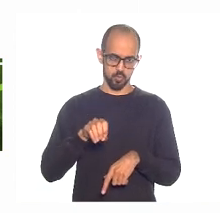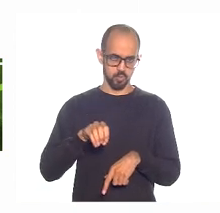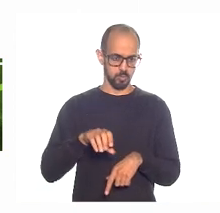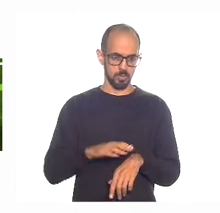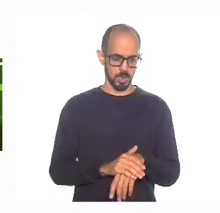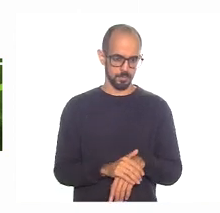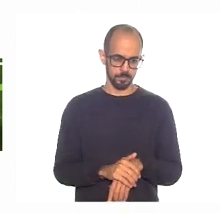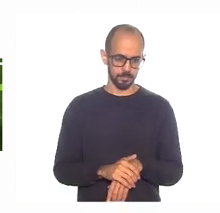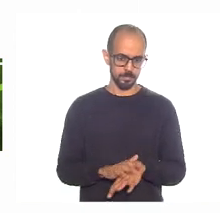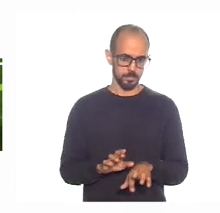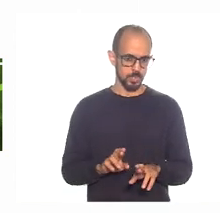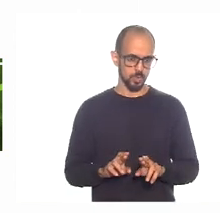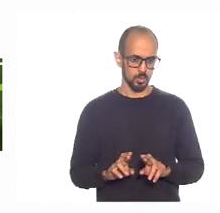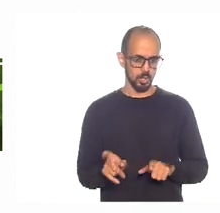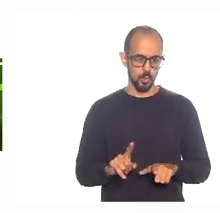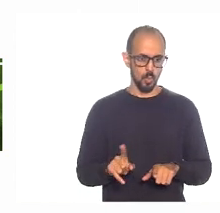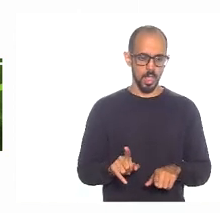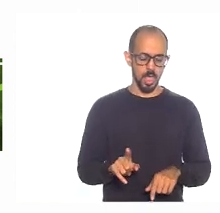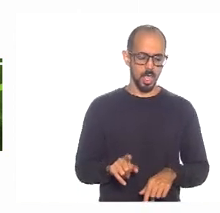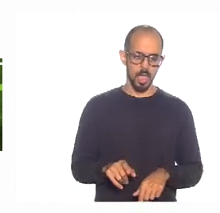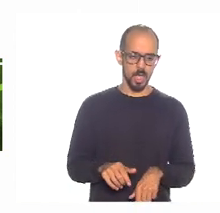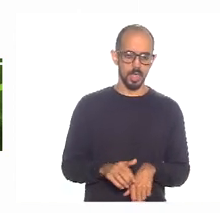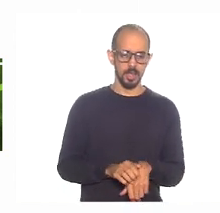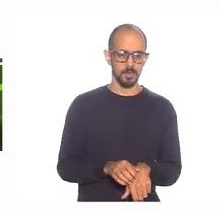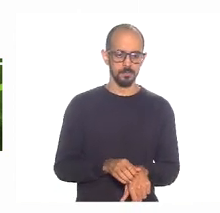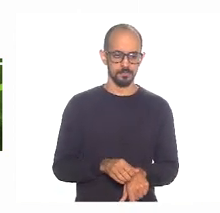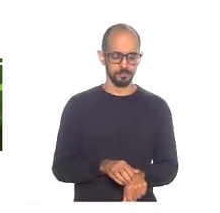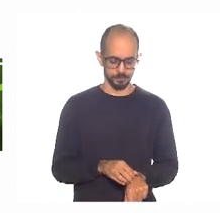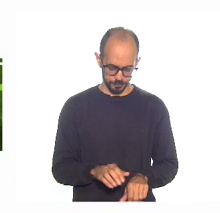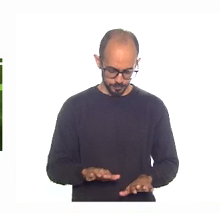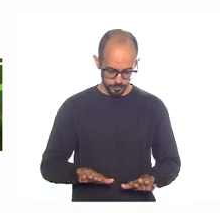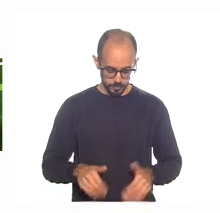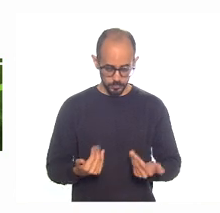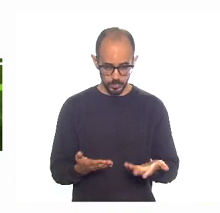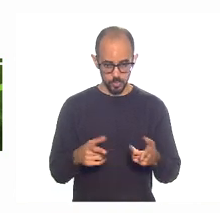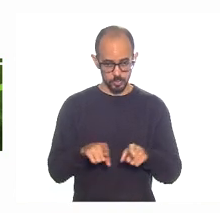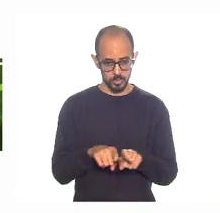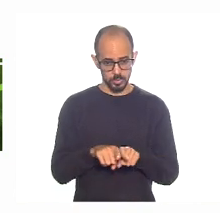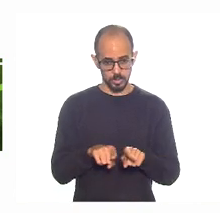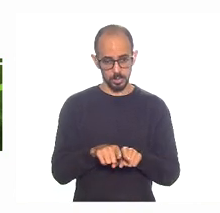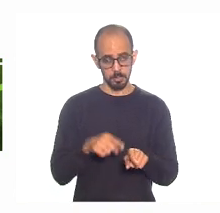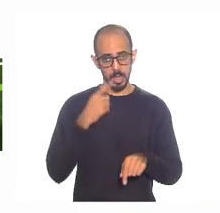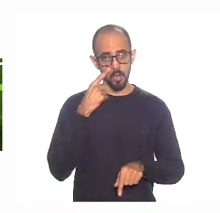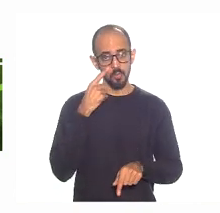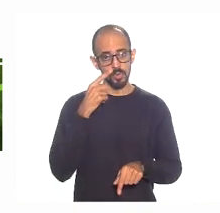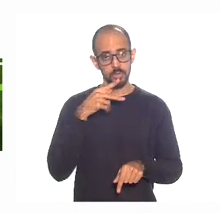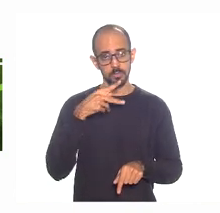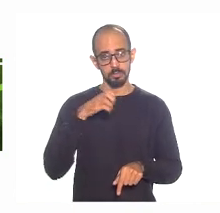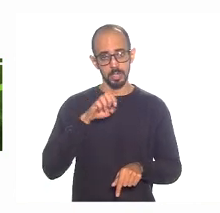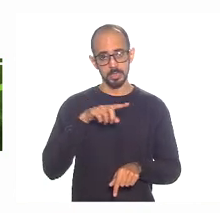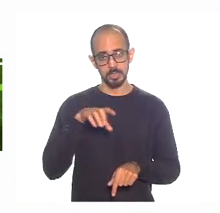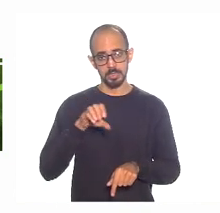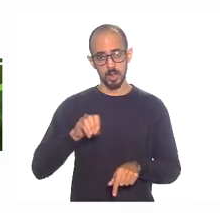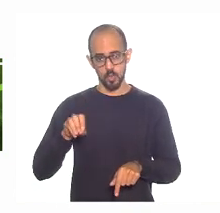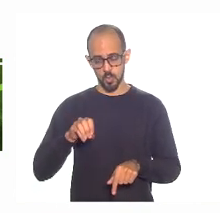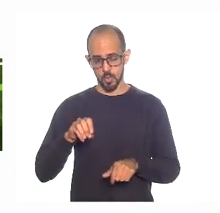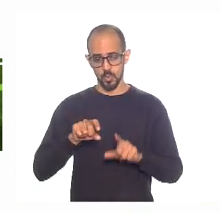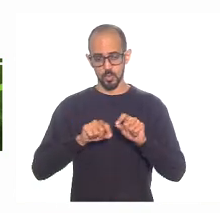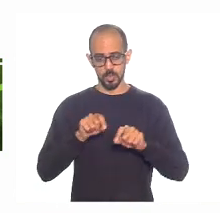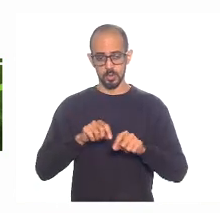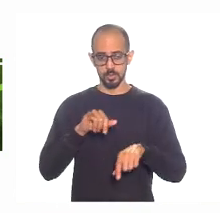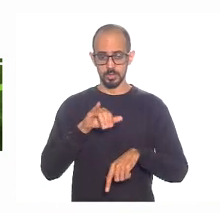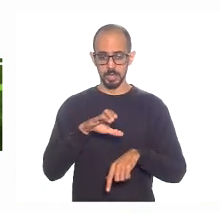dados mostram isso com absoluta clareza. Inclusive, no período do Cabral-Pesão, o ICMS cresceu mais do que o total da receita.